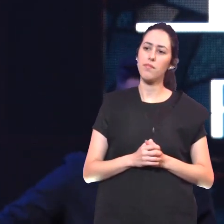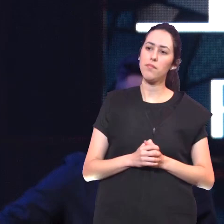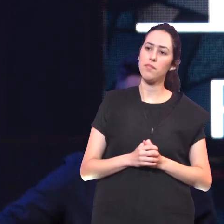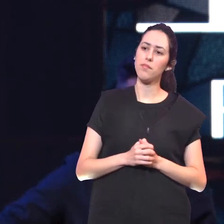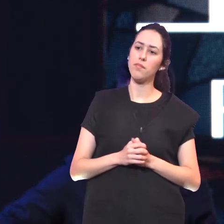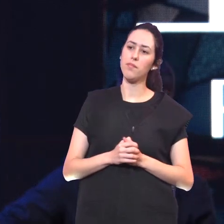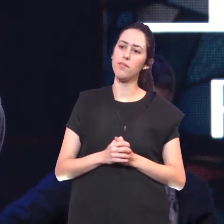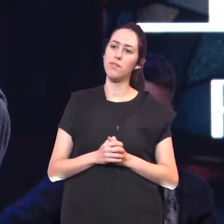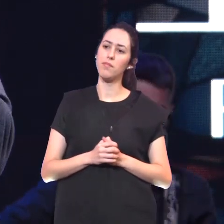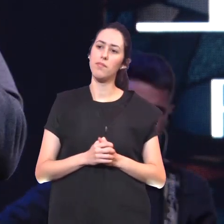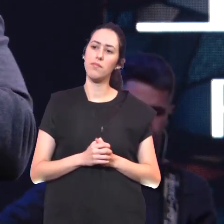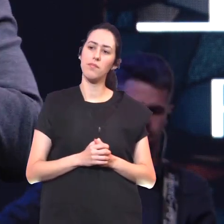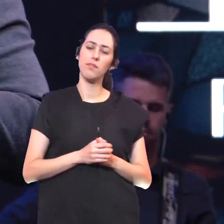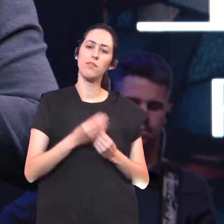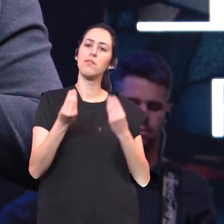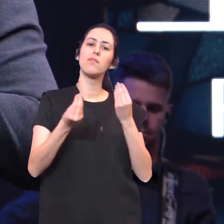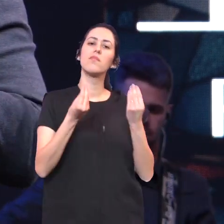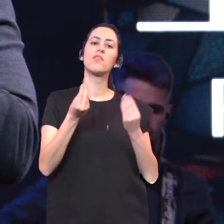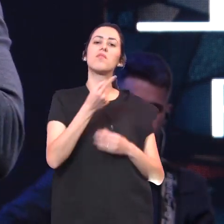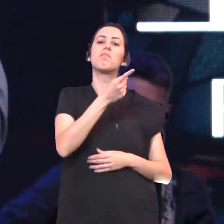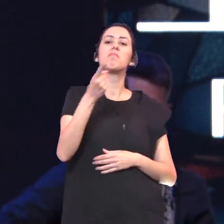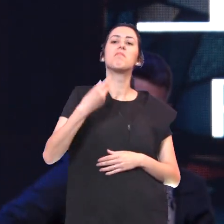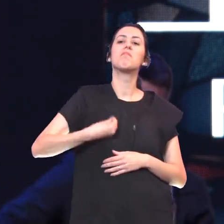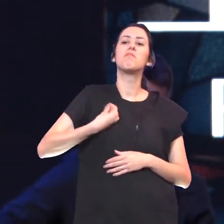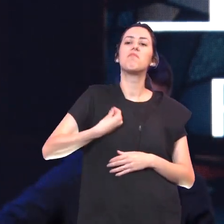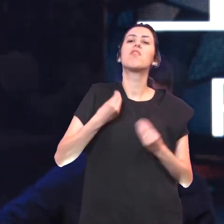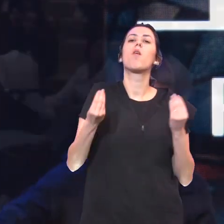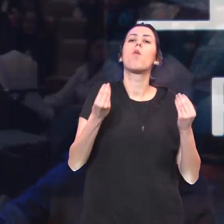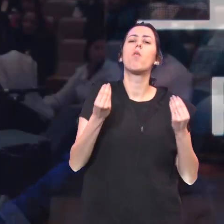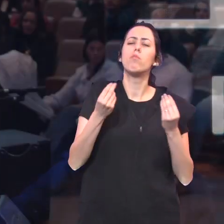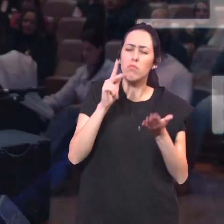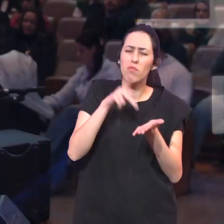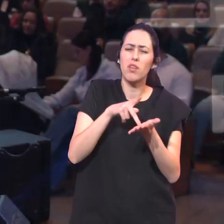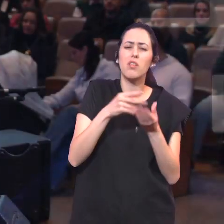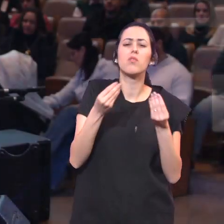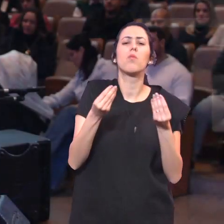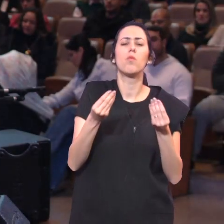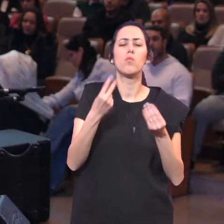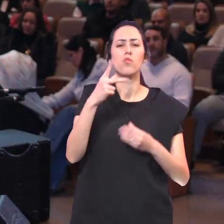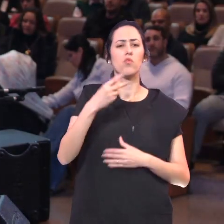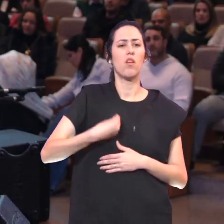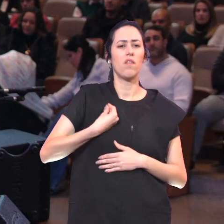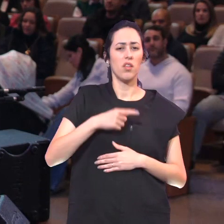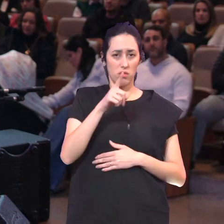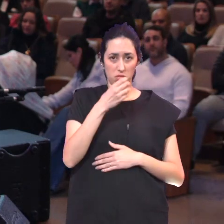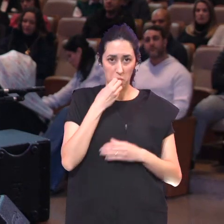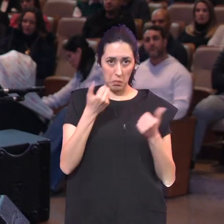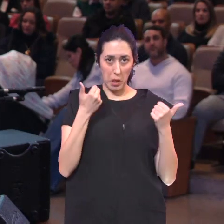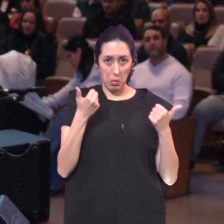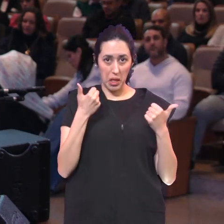Como você está De verdade Você está bem